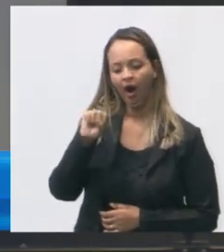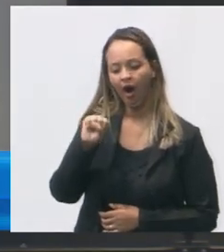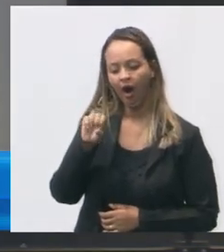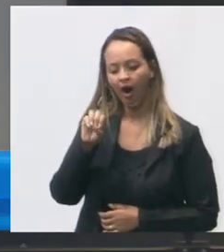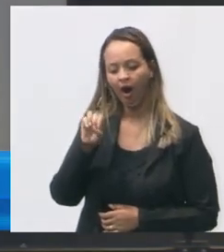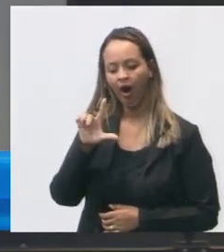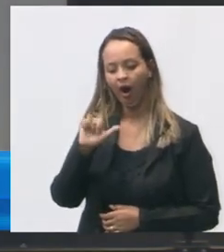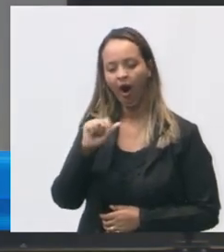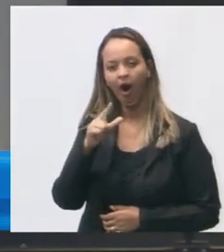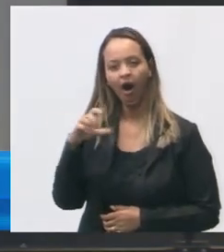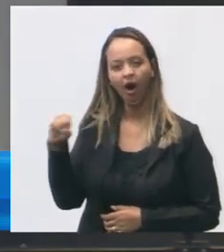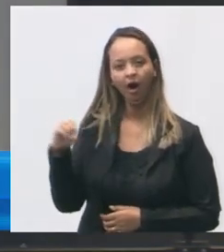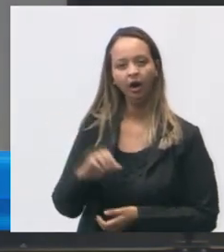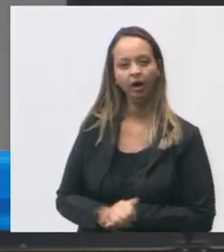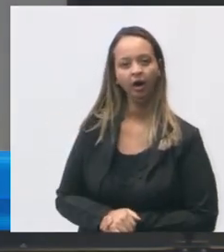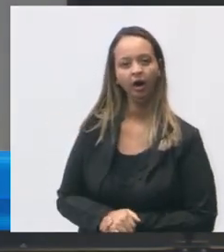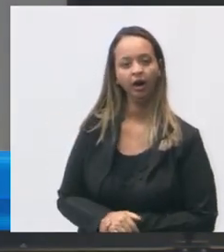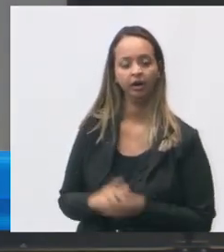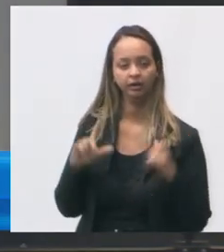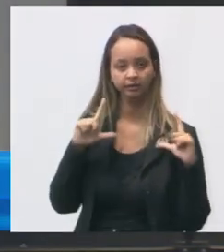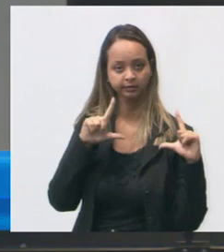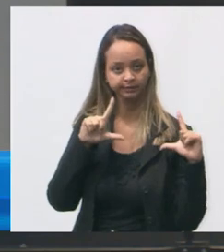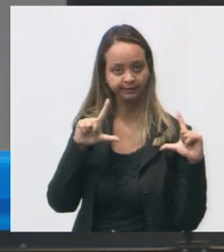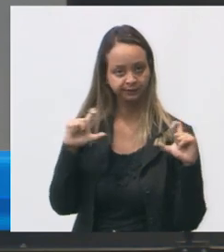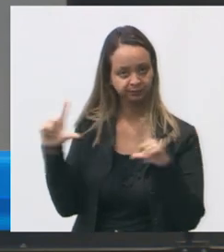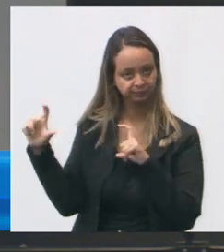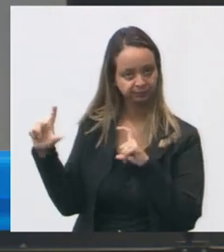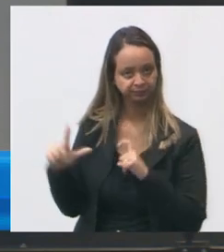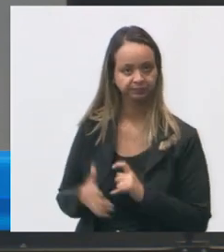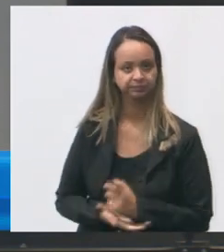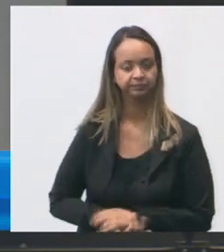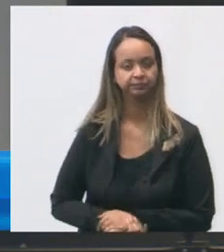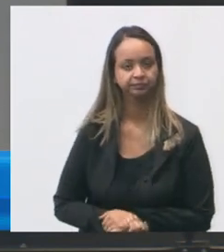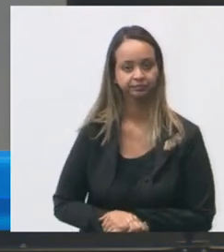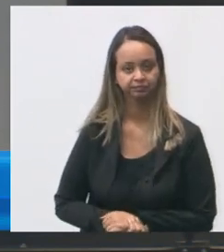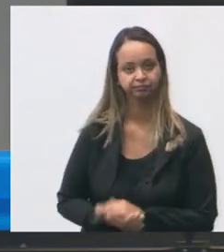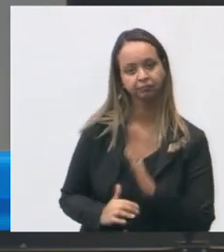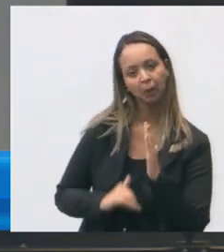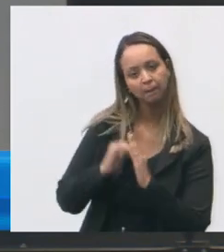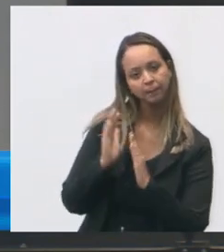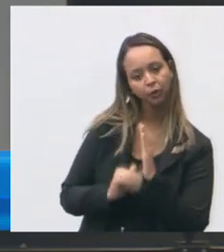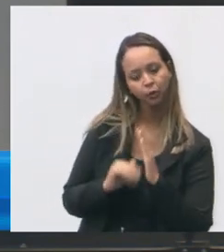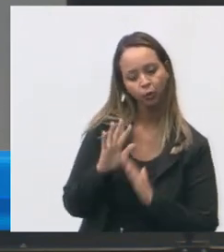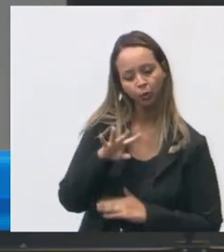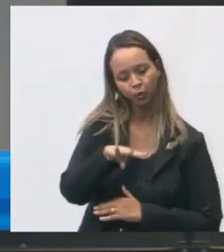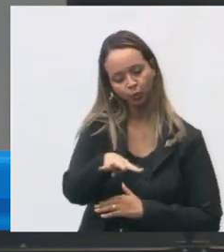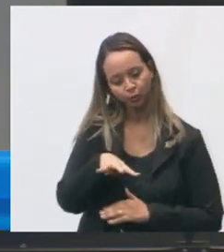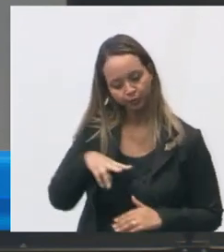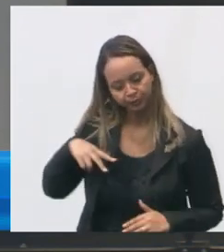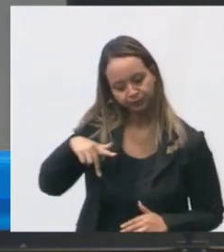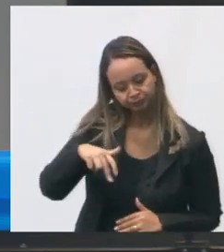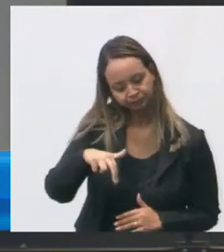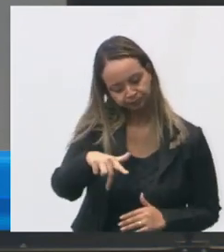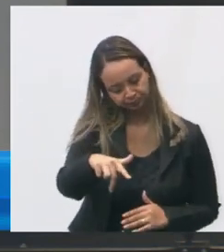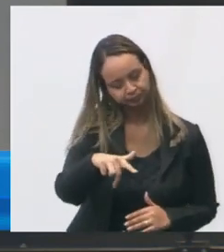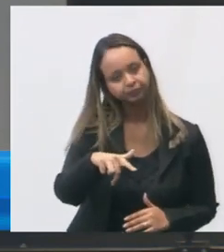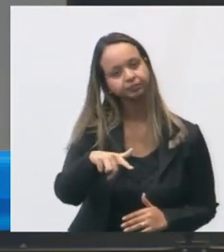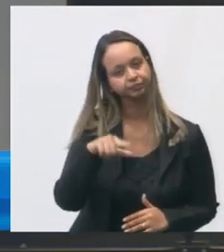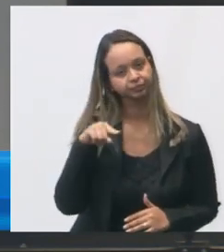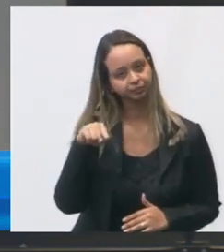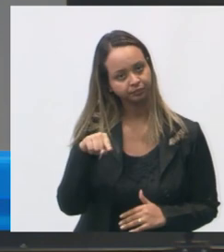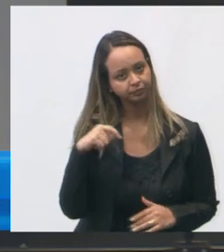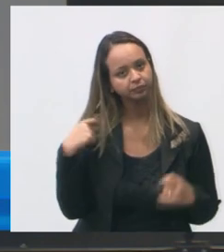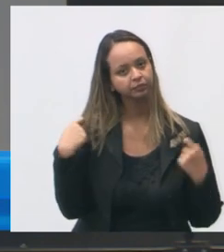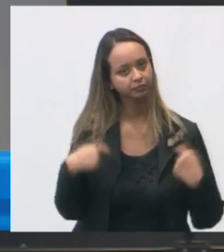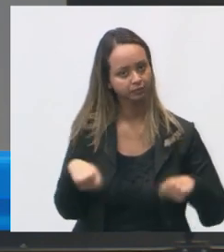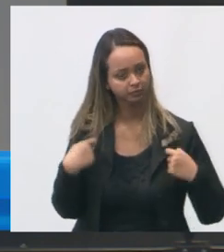então essas aqui são imagens da unidade que pintura de faixa de pedestre em frente a unidade de saúde é